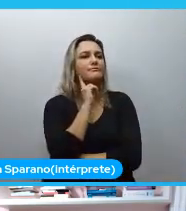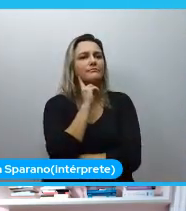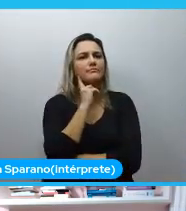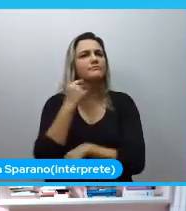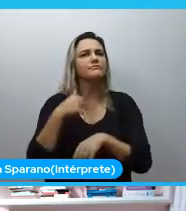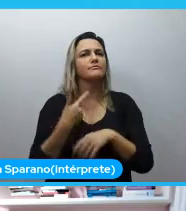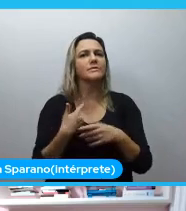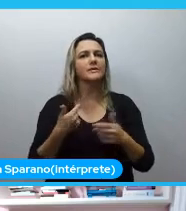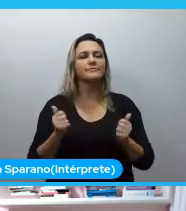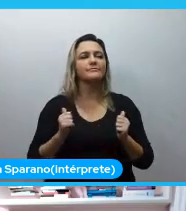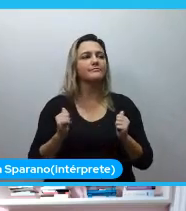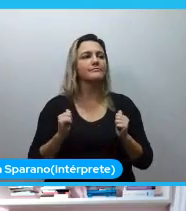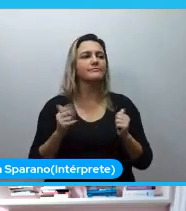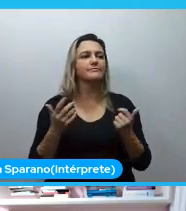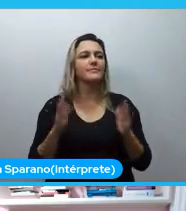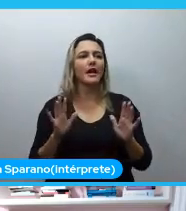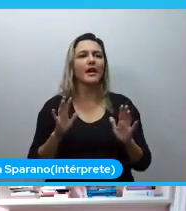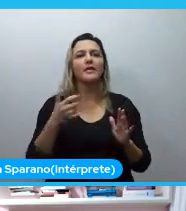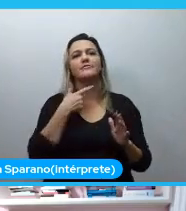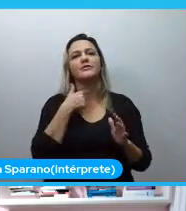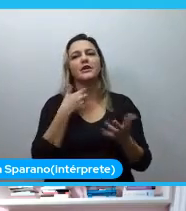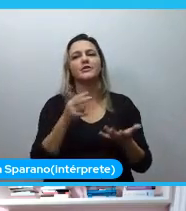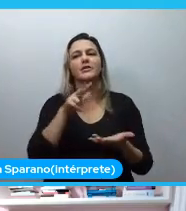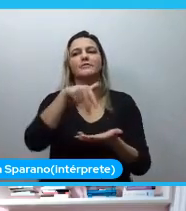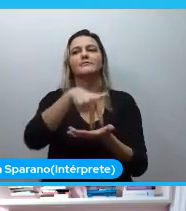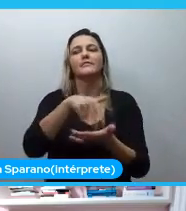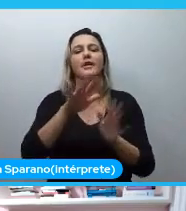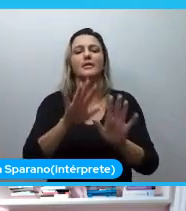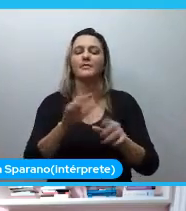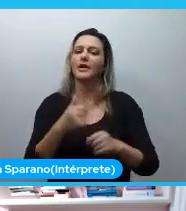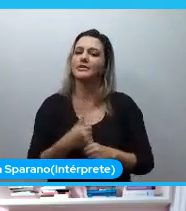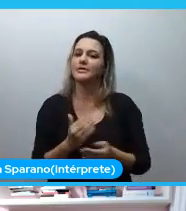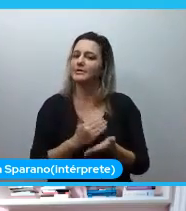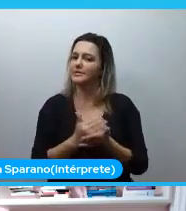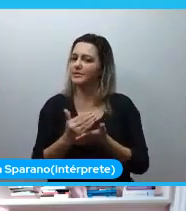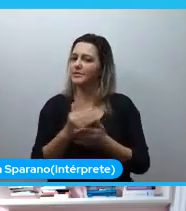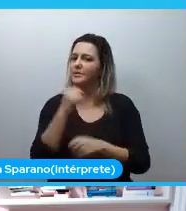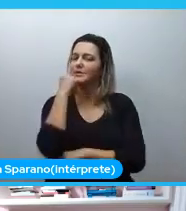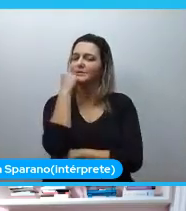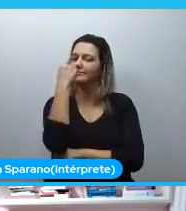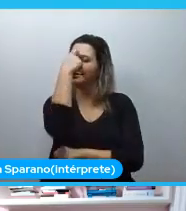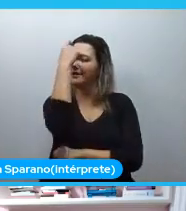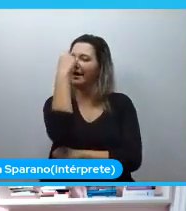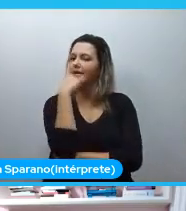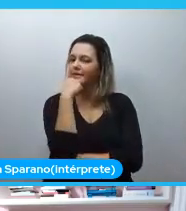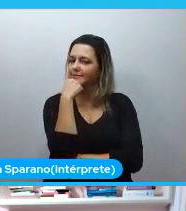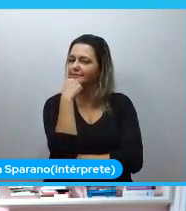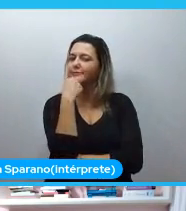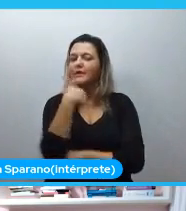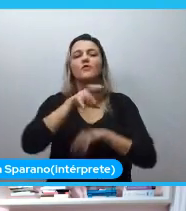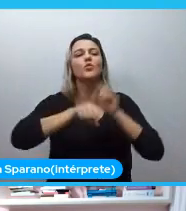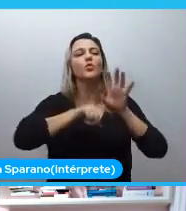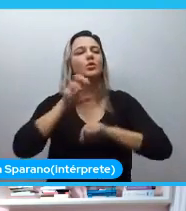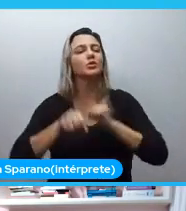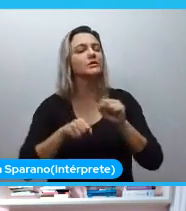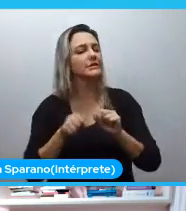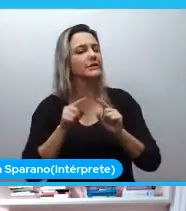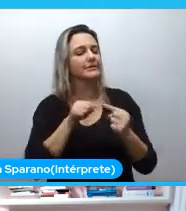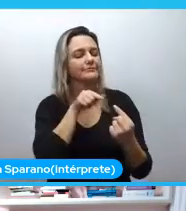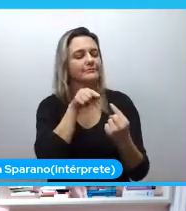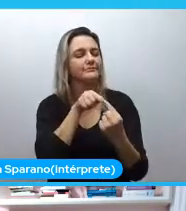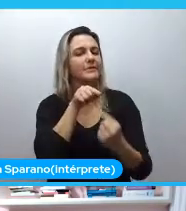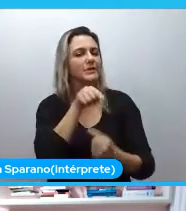exercício aí na frente de todo mundo. E foi um pouco quando a gente teve essa ideia de... Se a gente for atrás de alguma coisa nesse sentido.